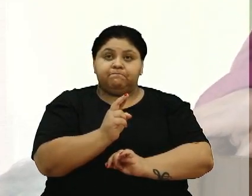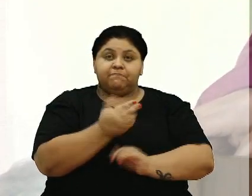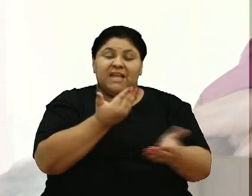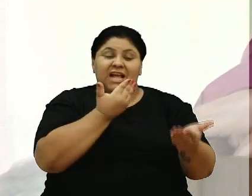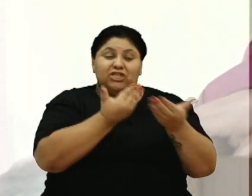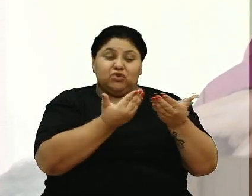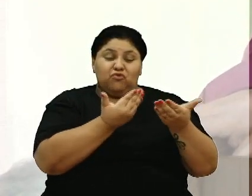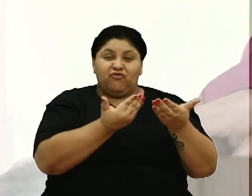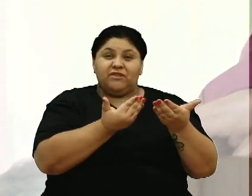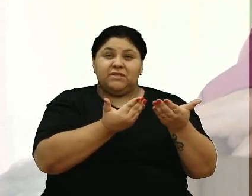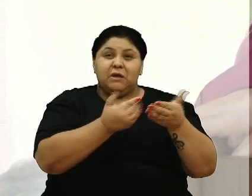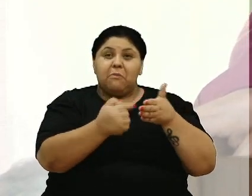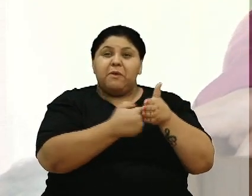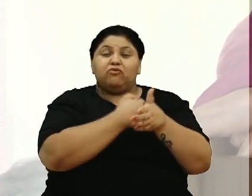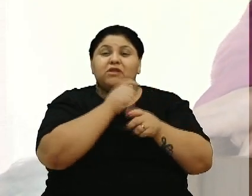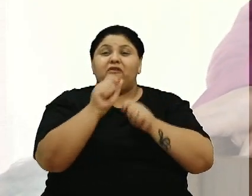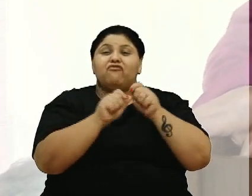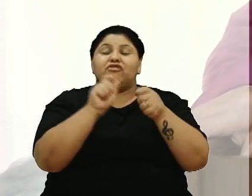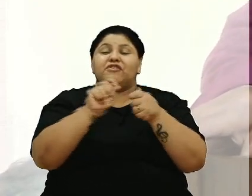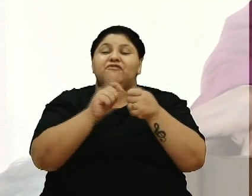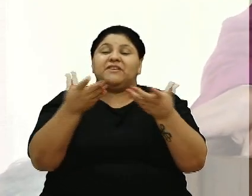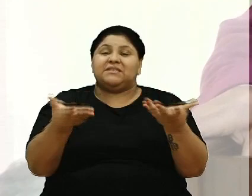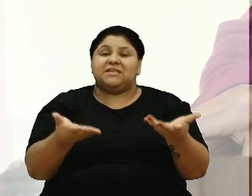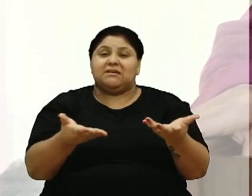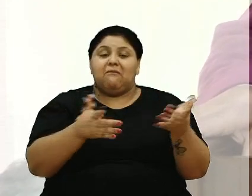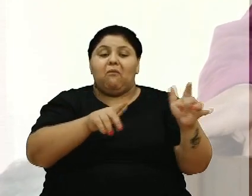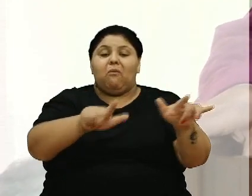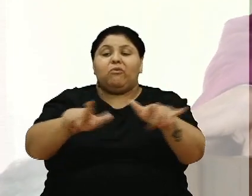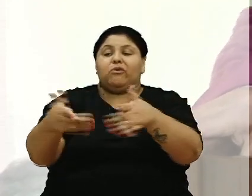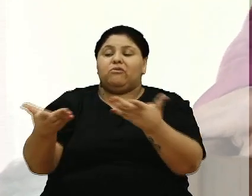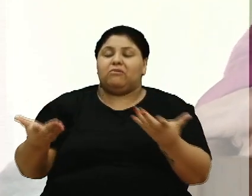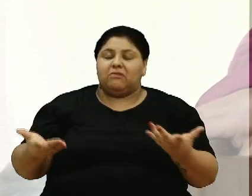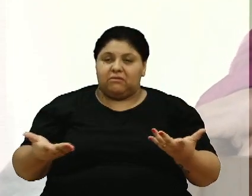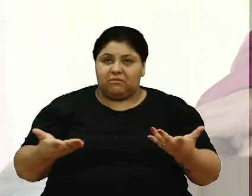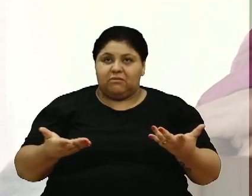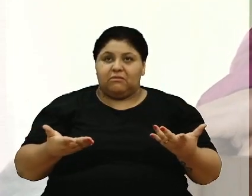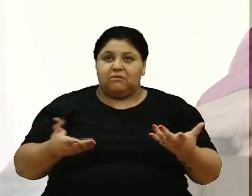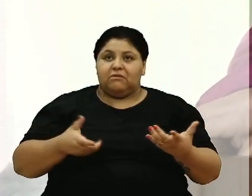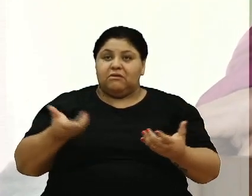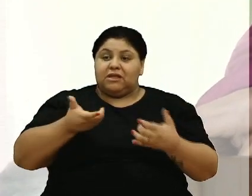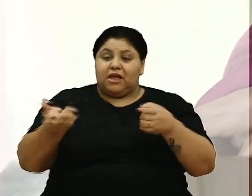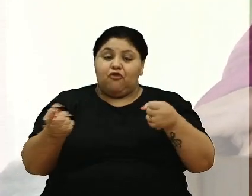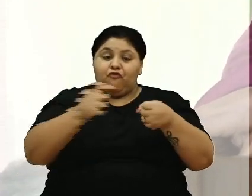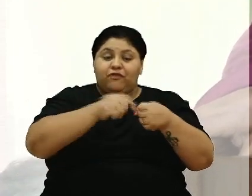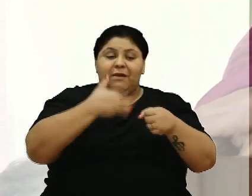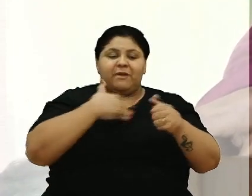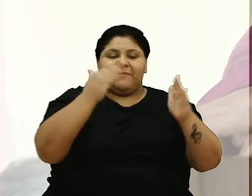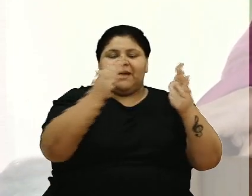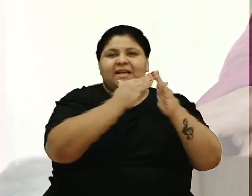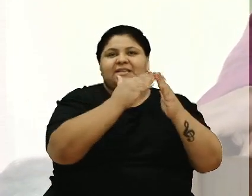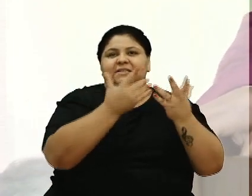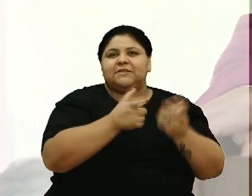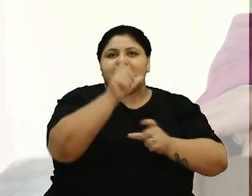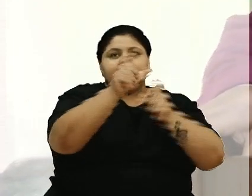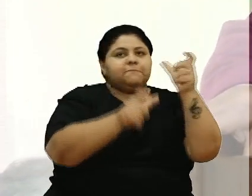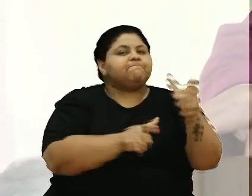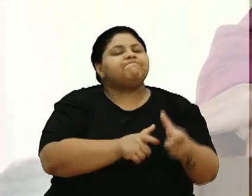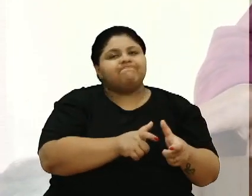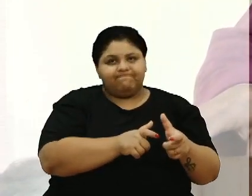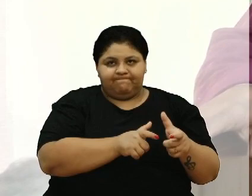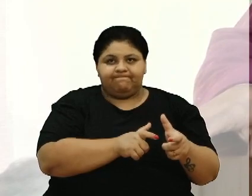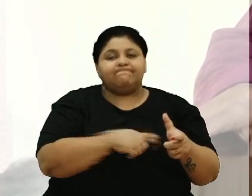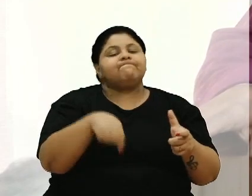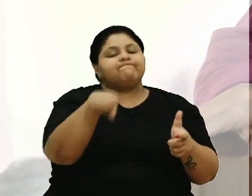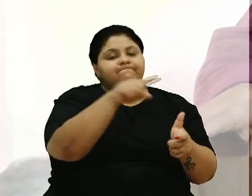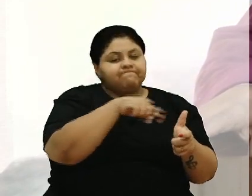respondiam para nós, perguntavam o que vamos fazer de nós, onde vamos, para onde vamos, quero voltar para minha casa, e as pessoas voltavam. E